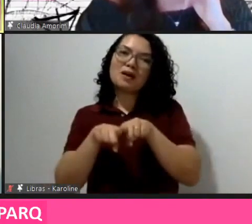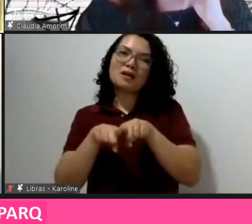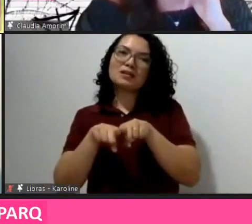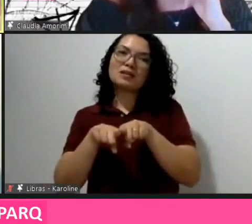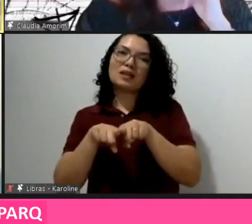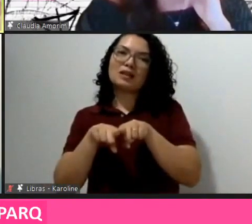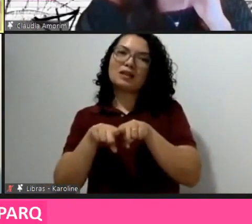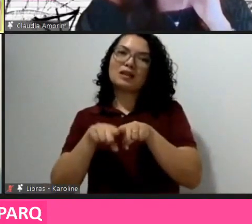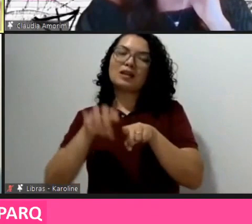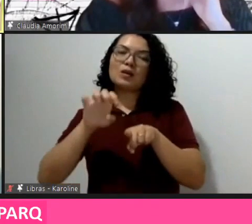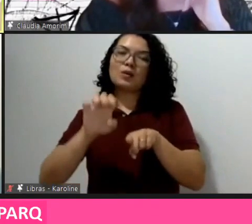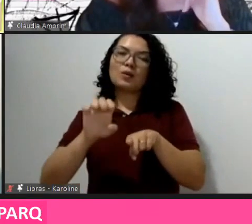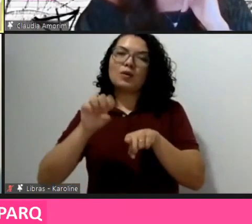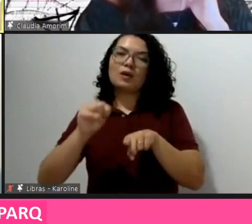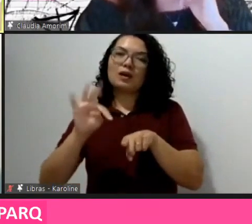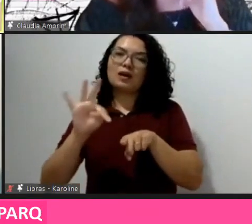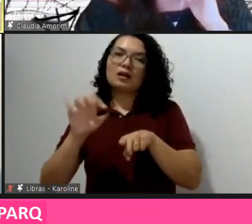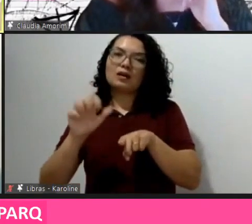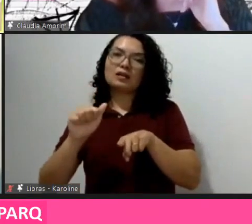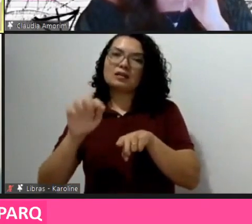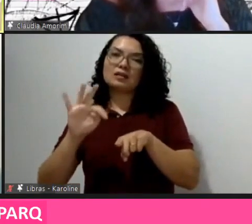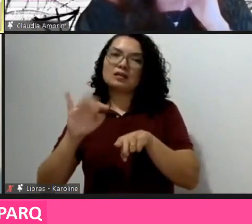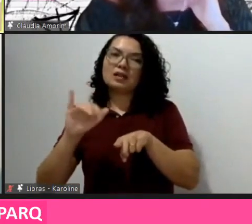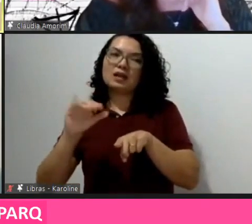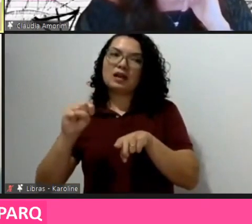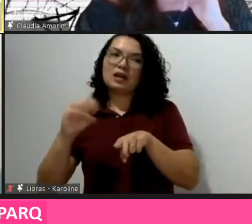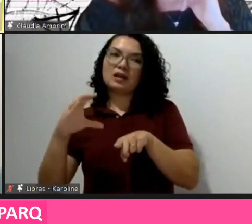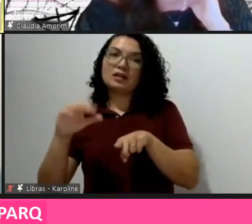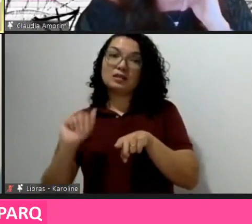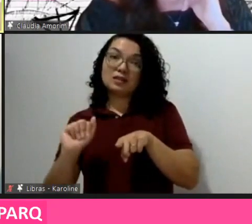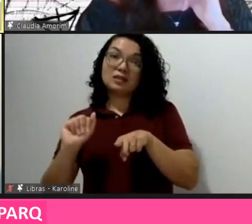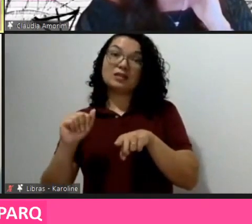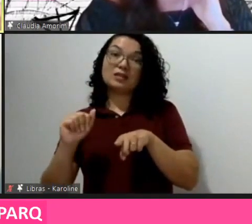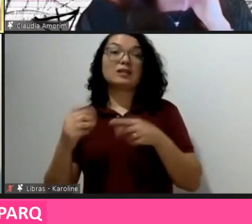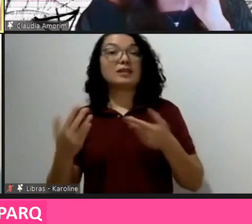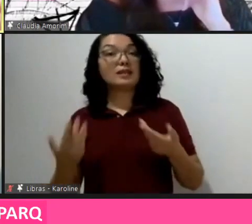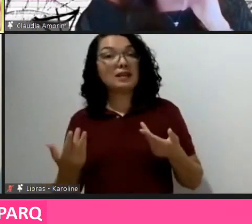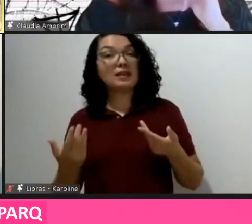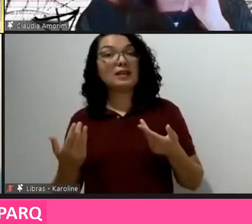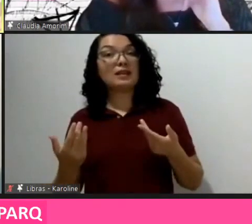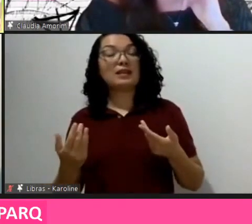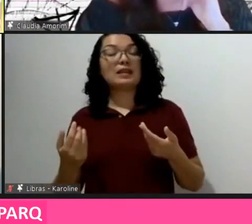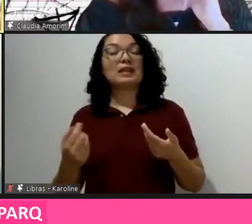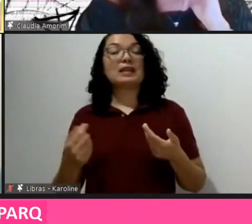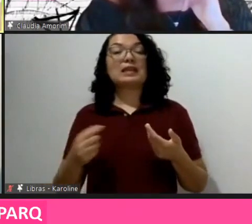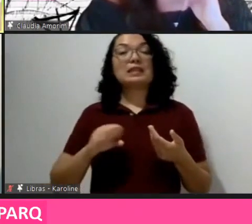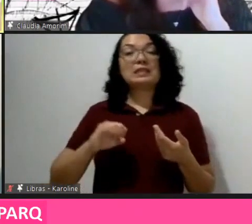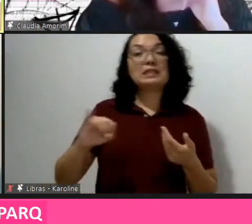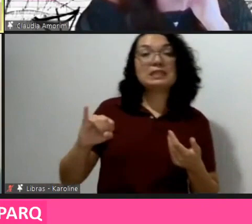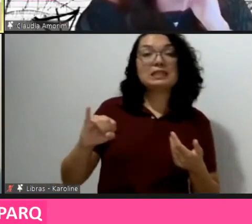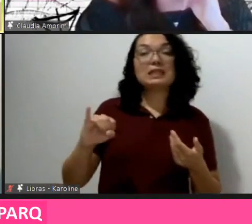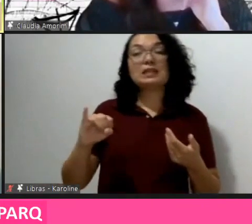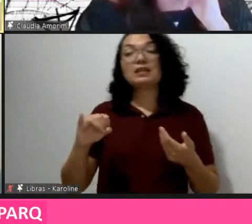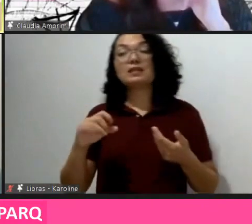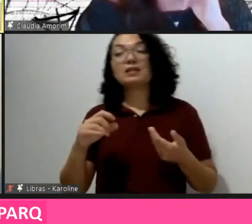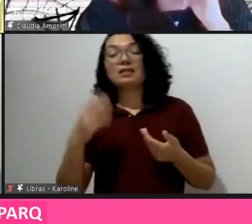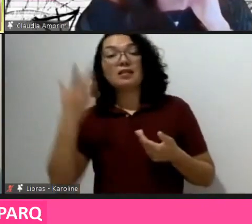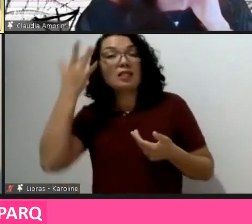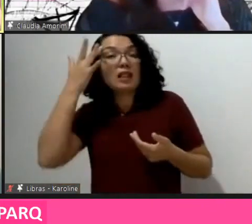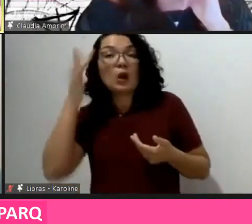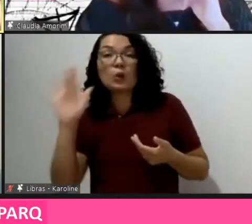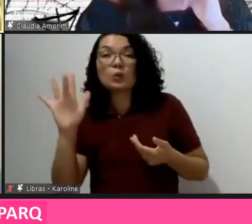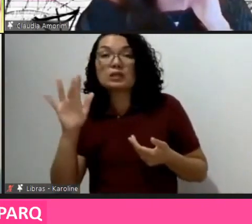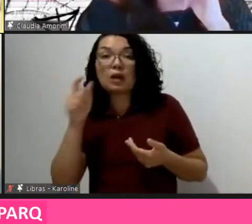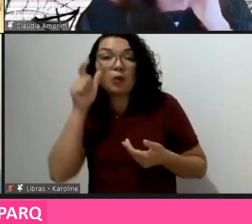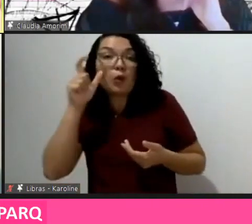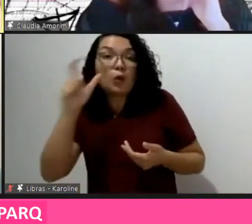estatística, então, a ser que você tenha lá também pessoas interessadas em fazer parcerias, e aí ela vai examinar o